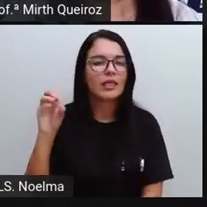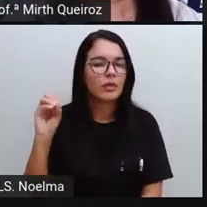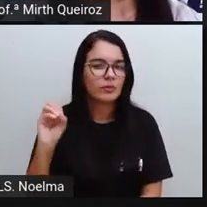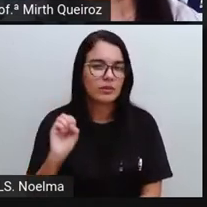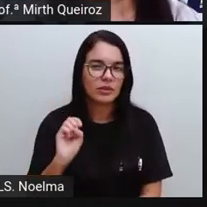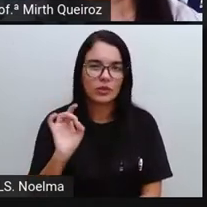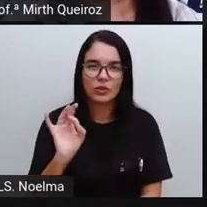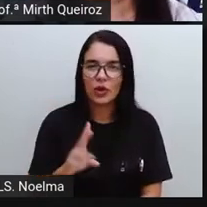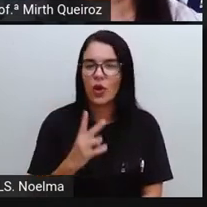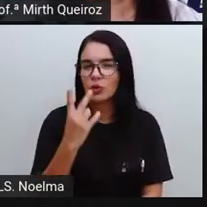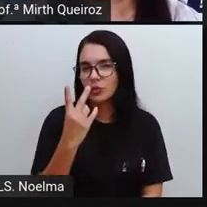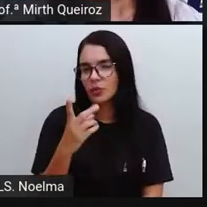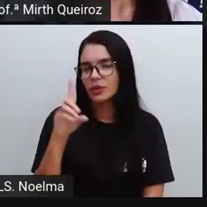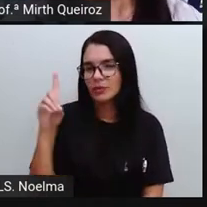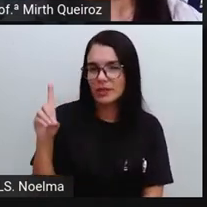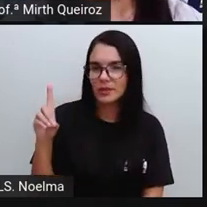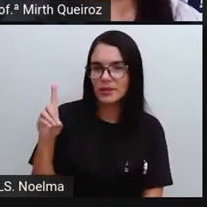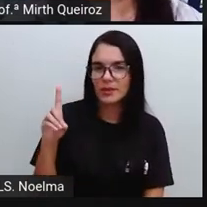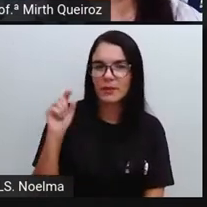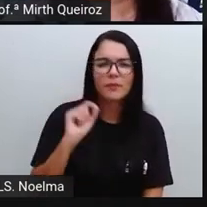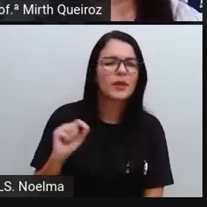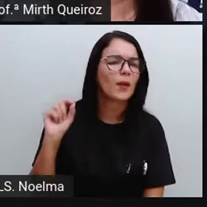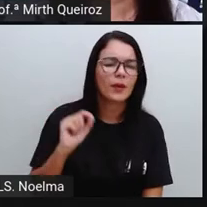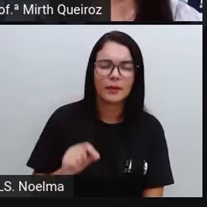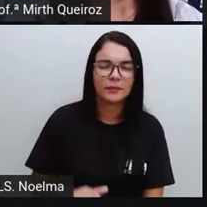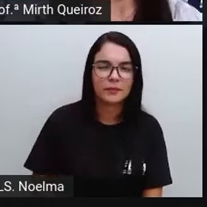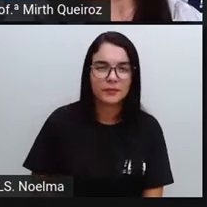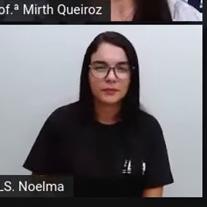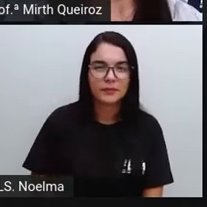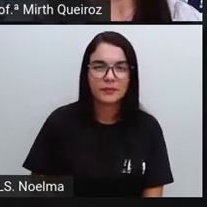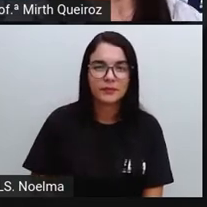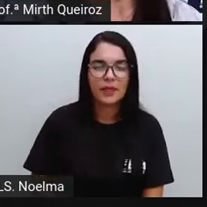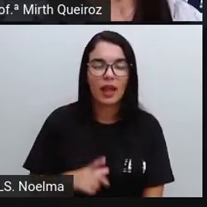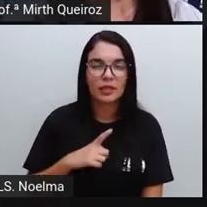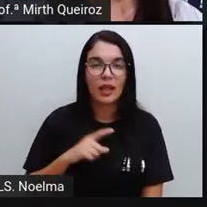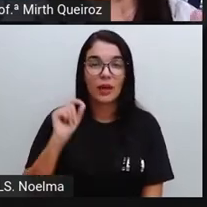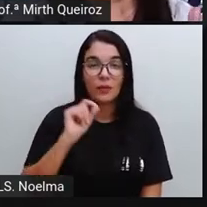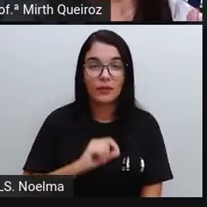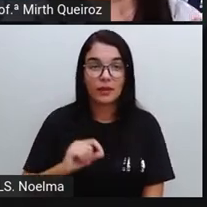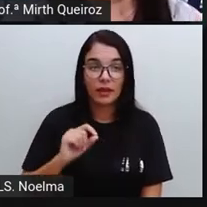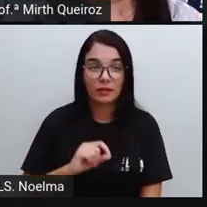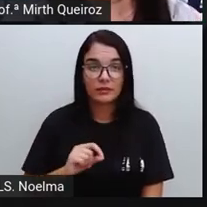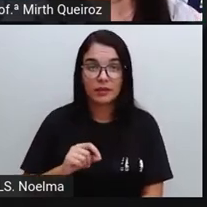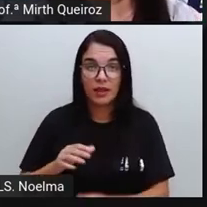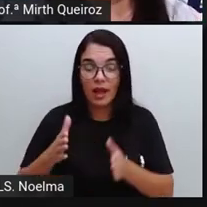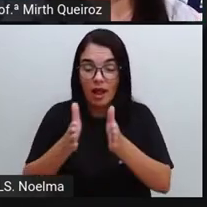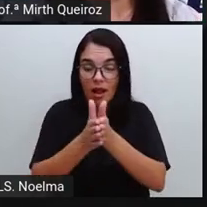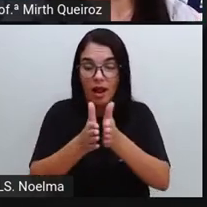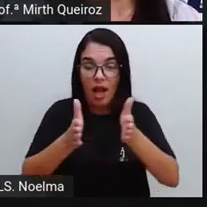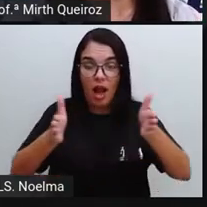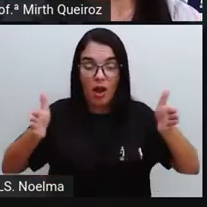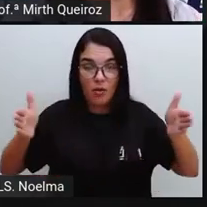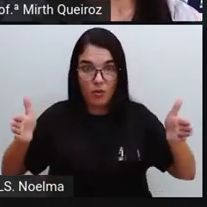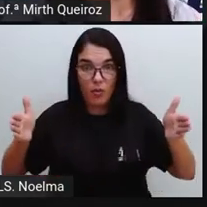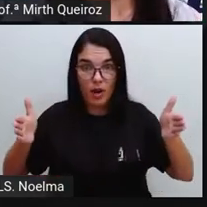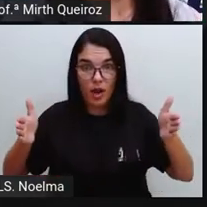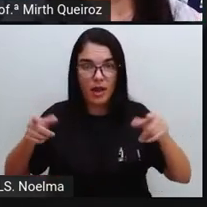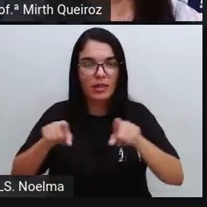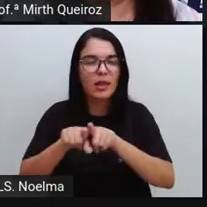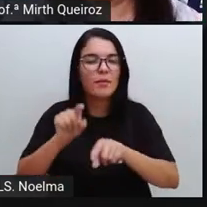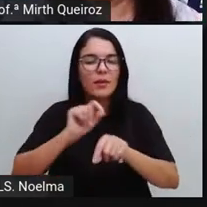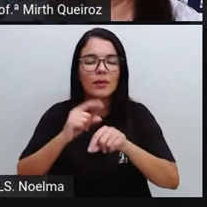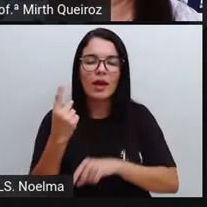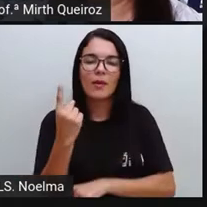apenas duas dimensões. Que dimensões são essas? Elas vão ter a largura e